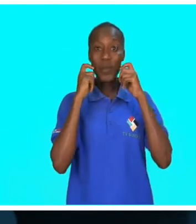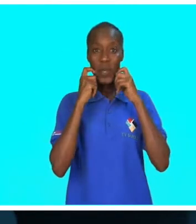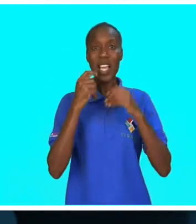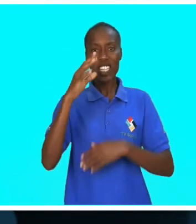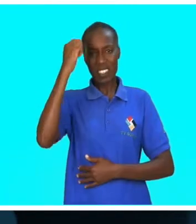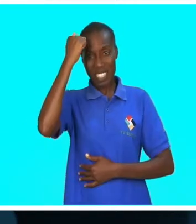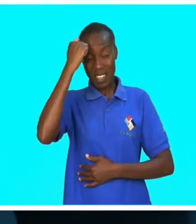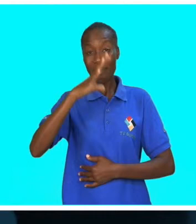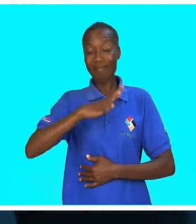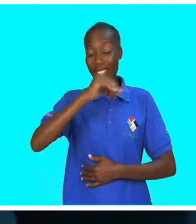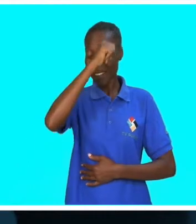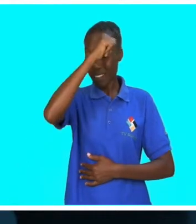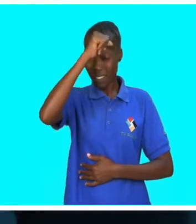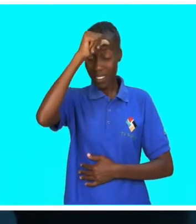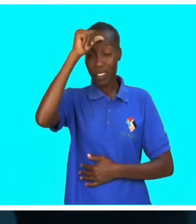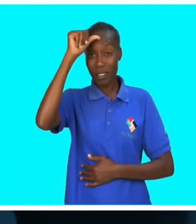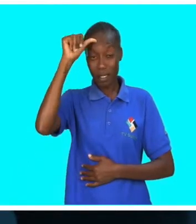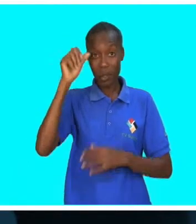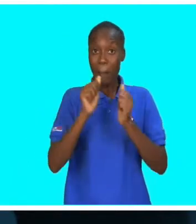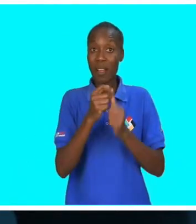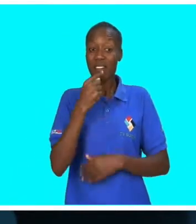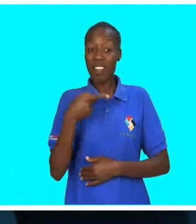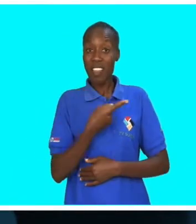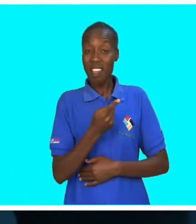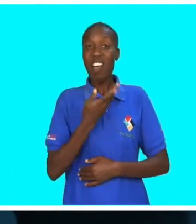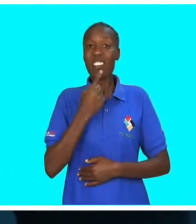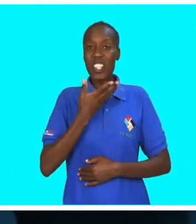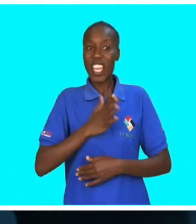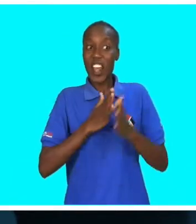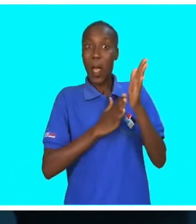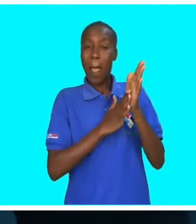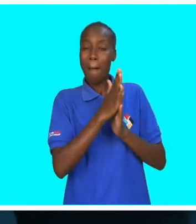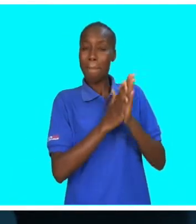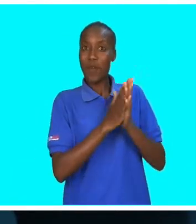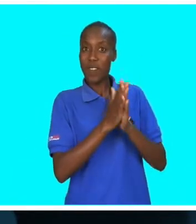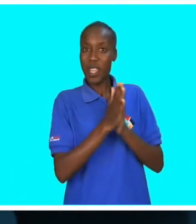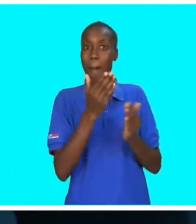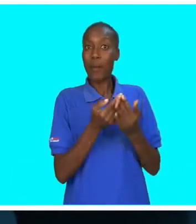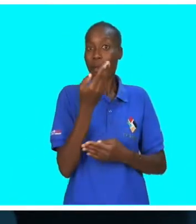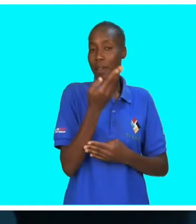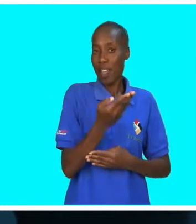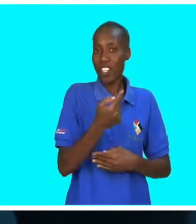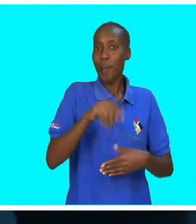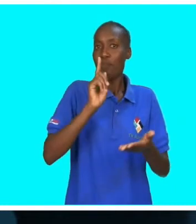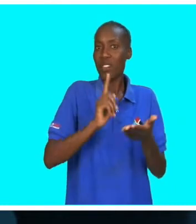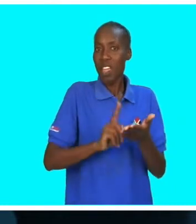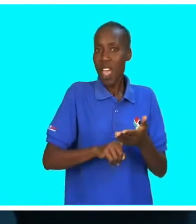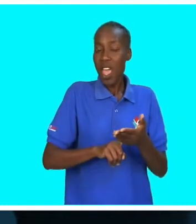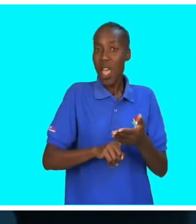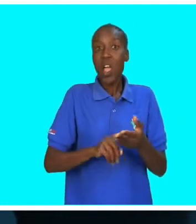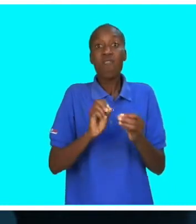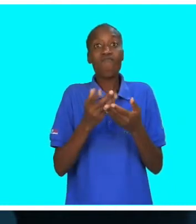está ciente das dificuldades, mas ela diz que vai tirar proveito do fato de esta ser uma